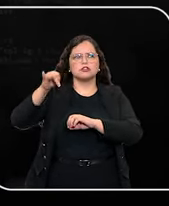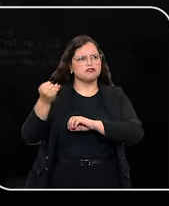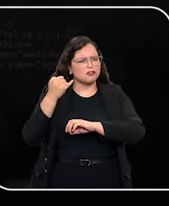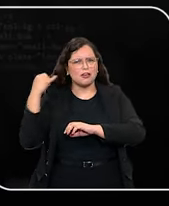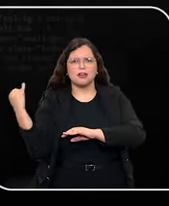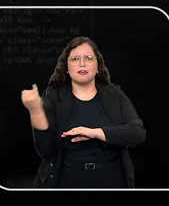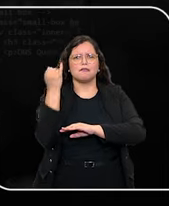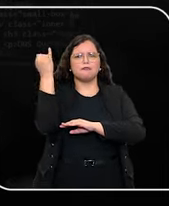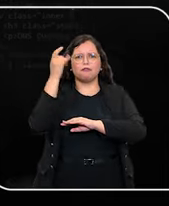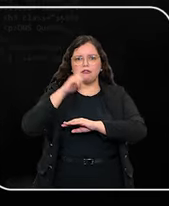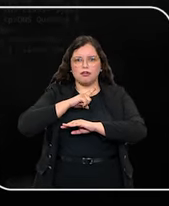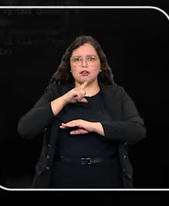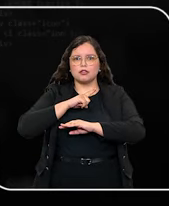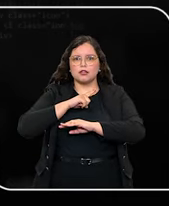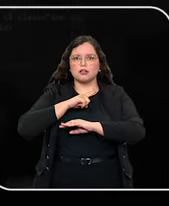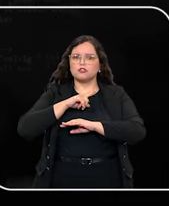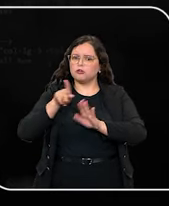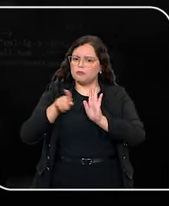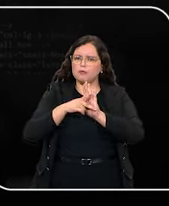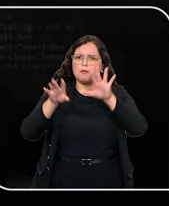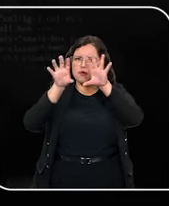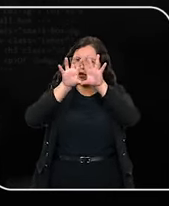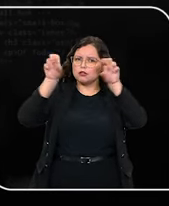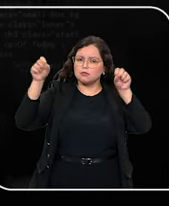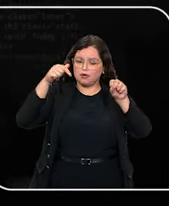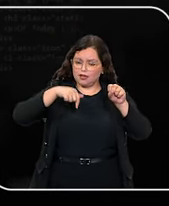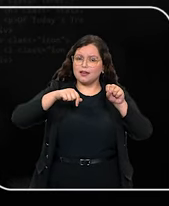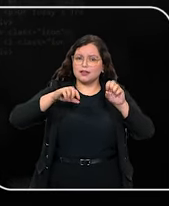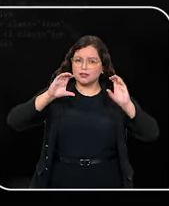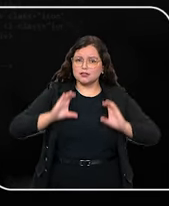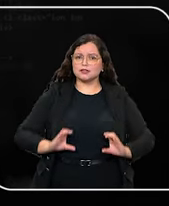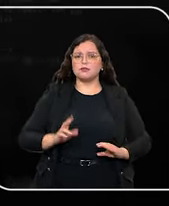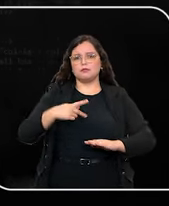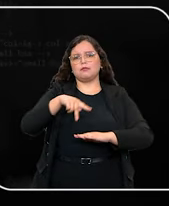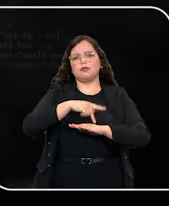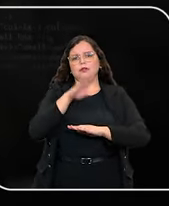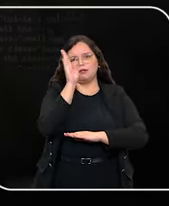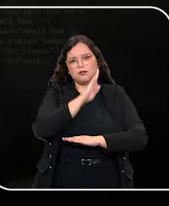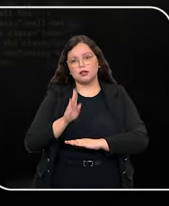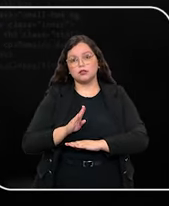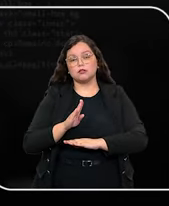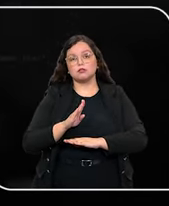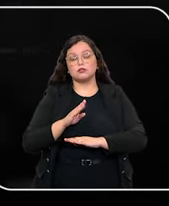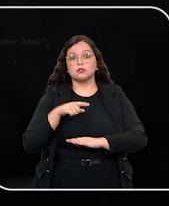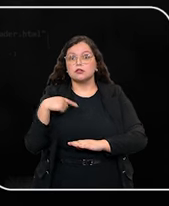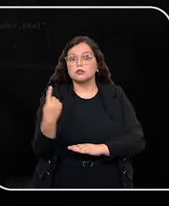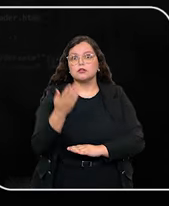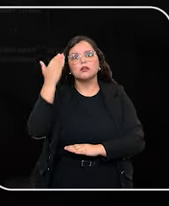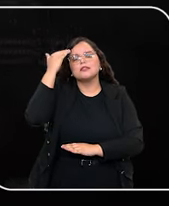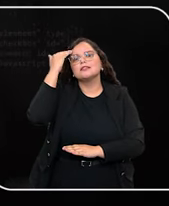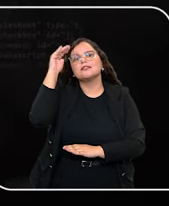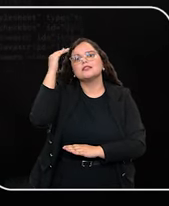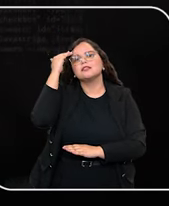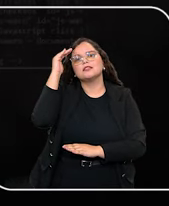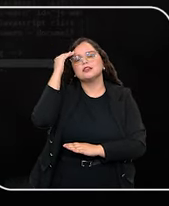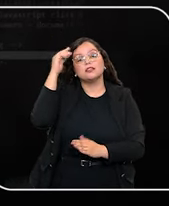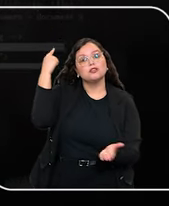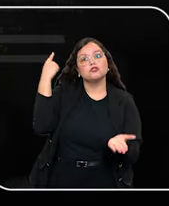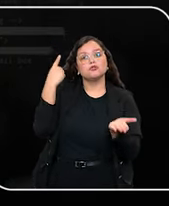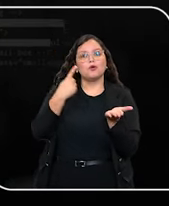Tribunal de Justiça, que é o Tribunal da Cidadania aqui no Brasil, e entender este compromisso,